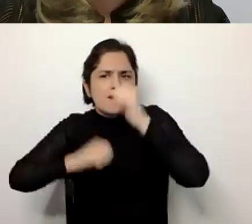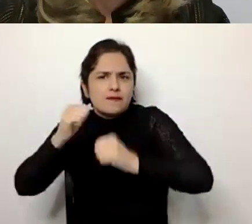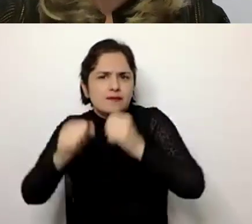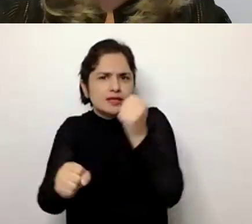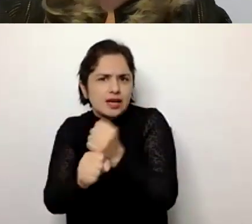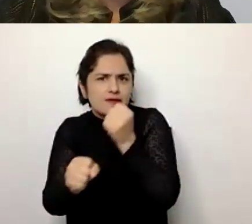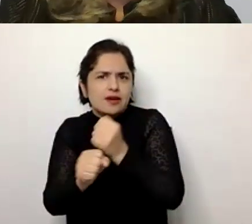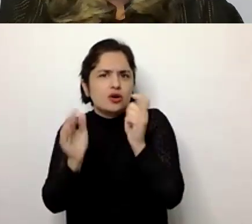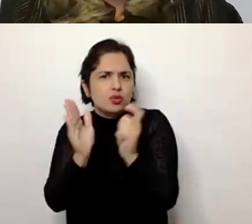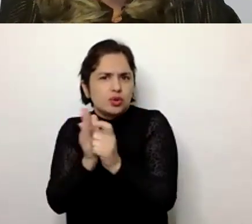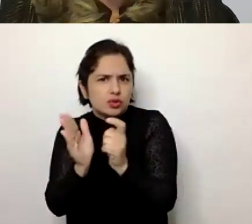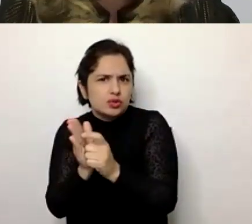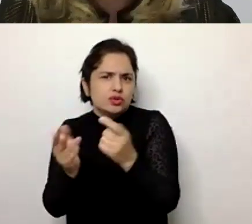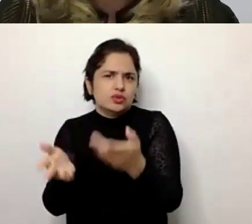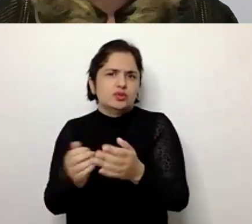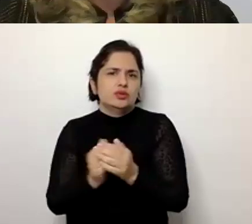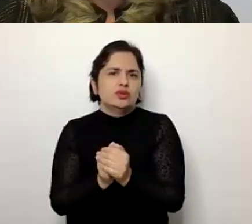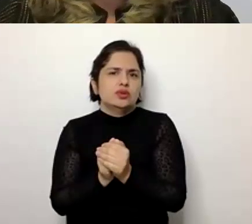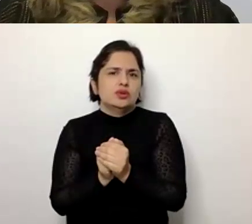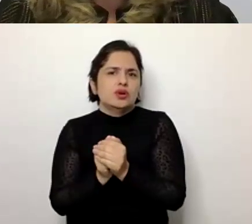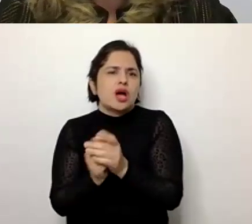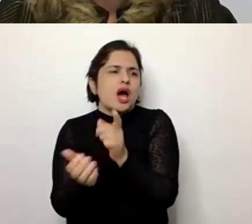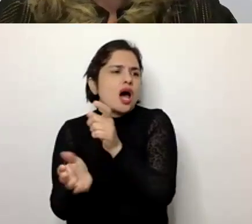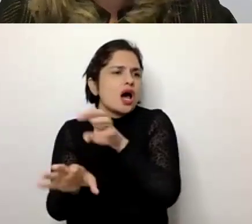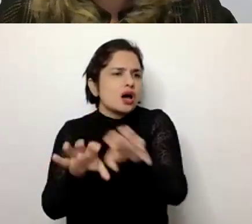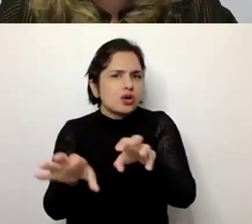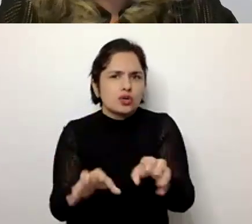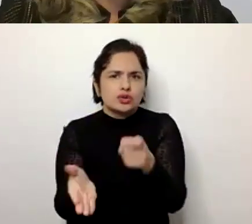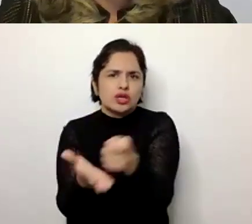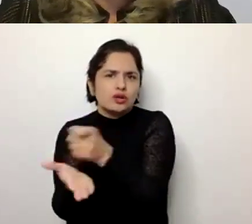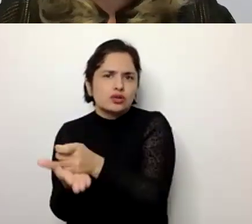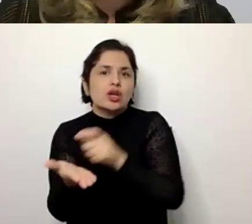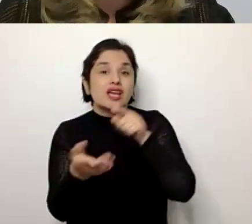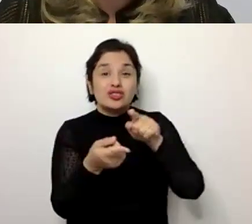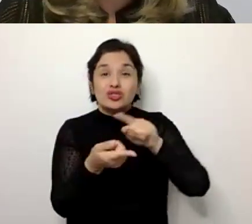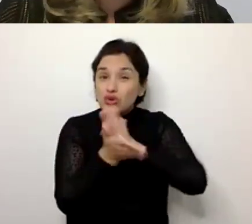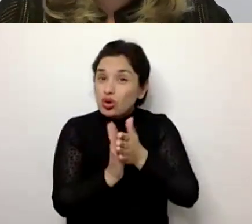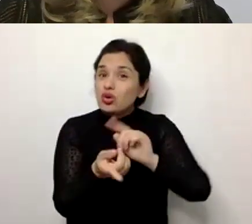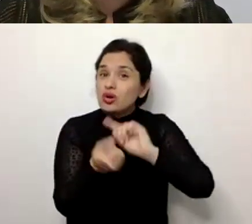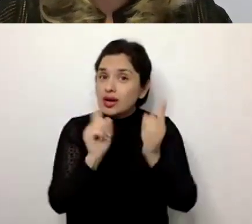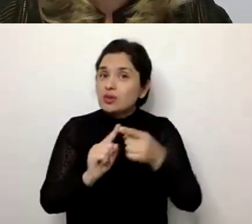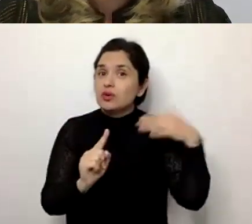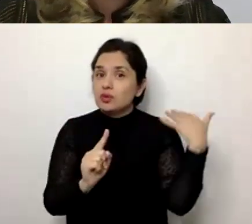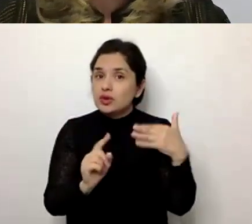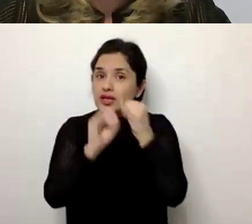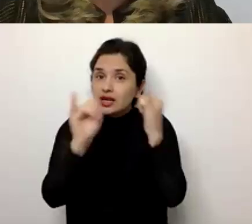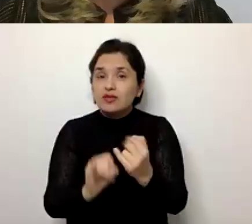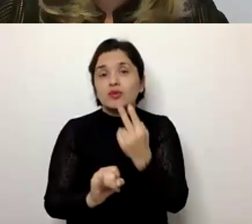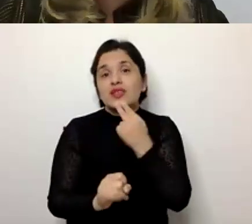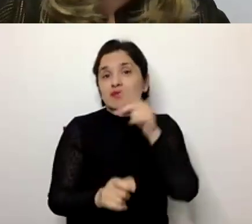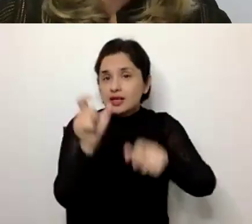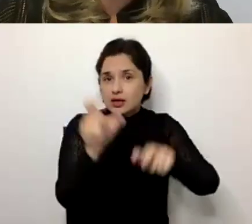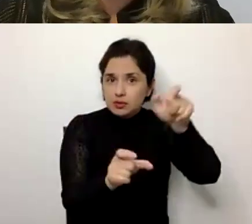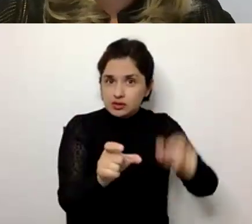né, à produção, ao consumo, então são alterações importantes no modo de vida das pessoas